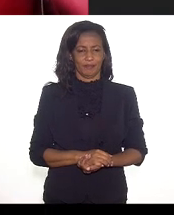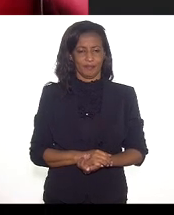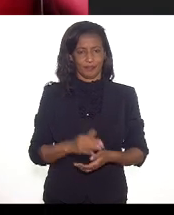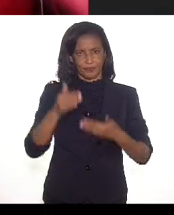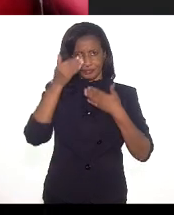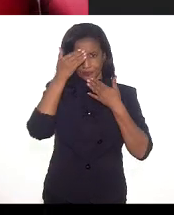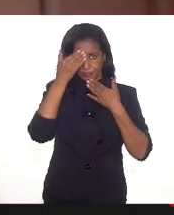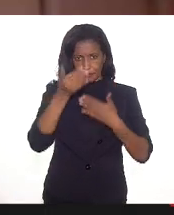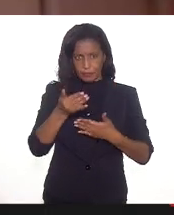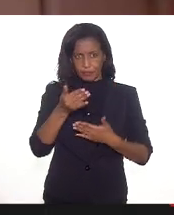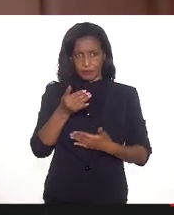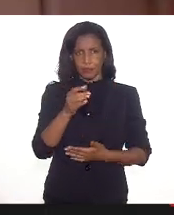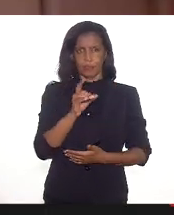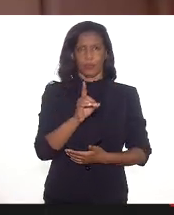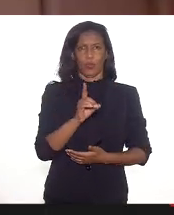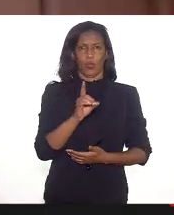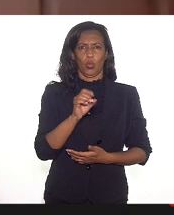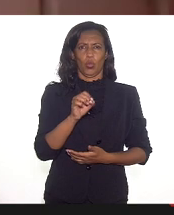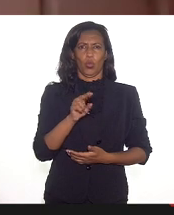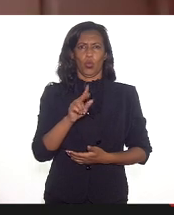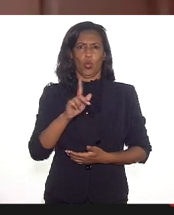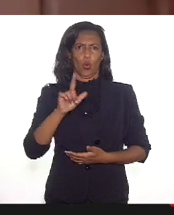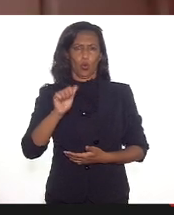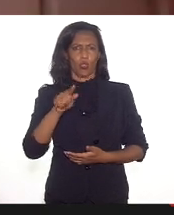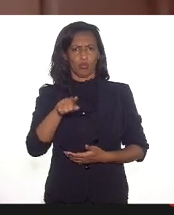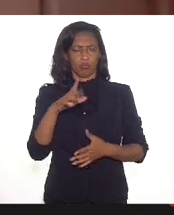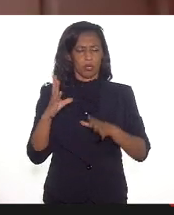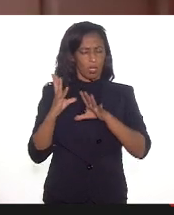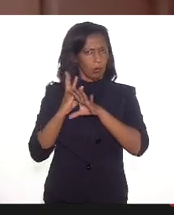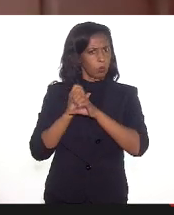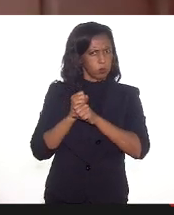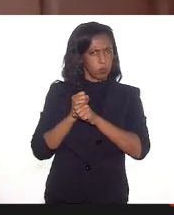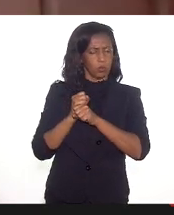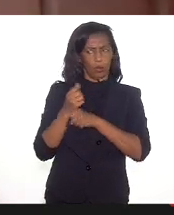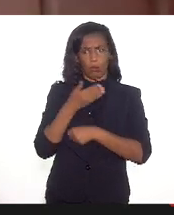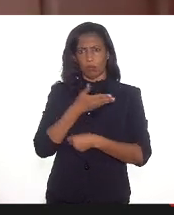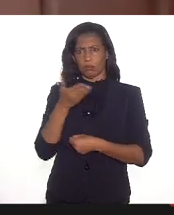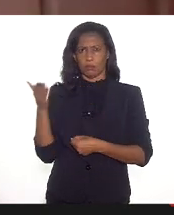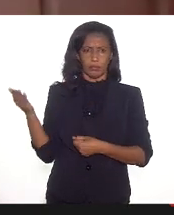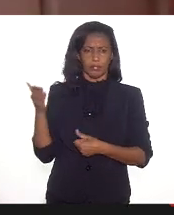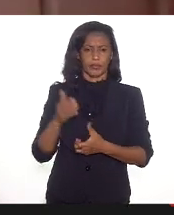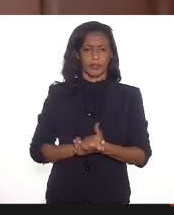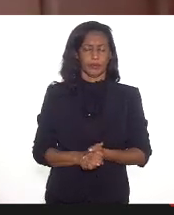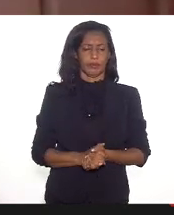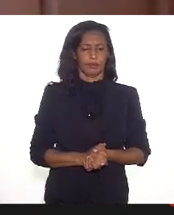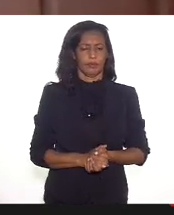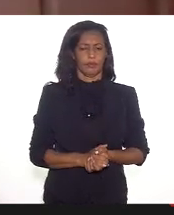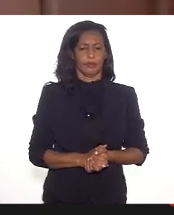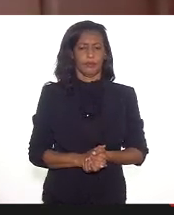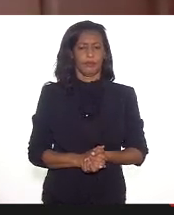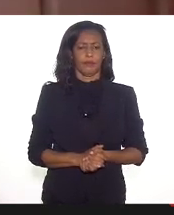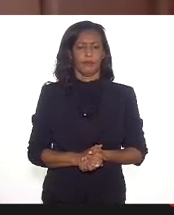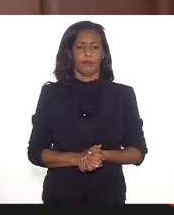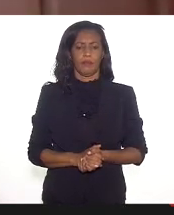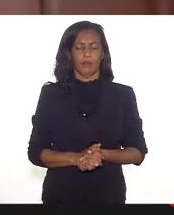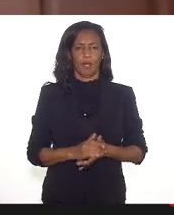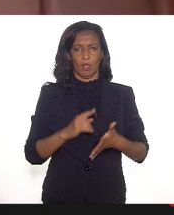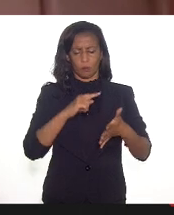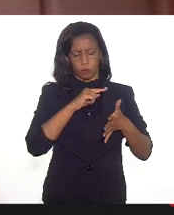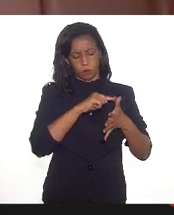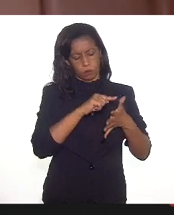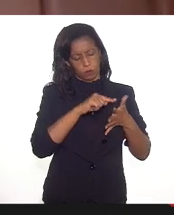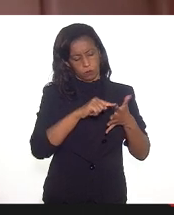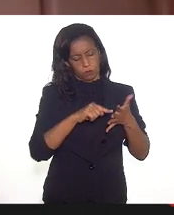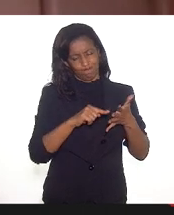obrigada, Douglas. Você se soma às intervenções anteriores com pontos muito,